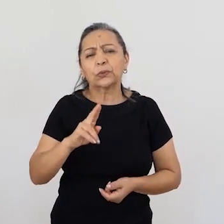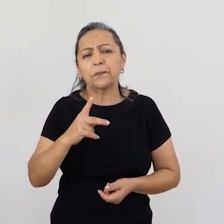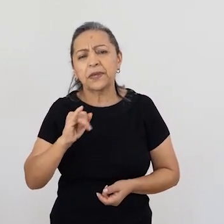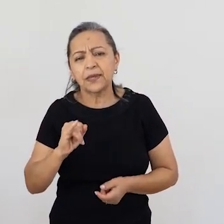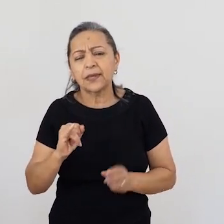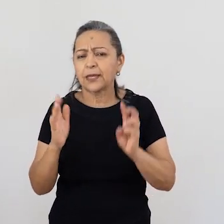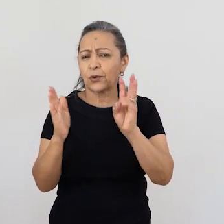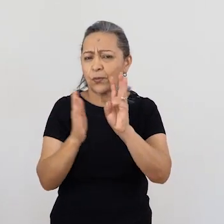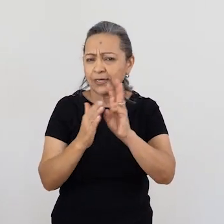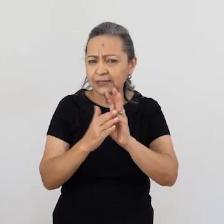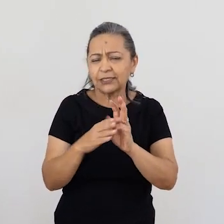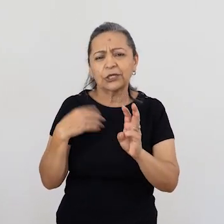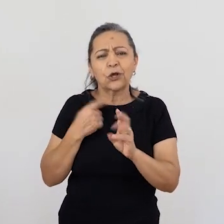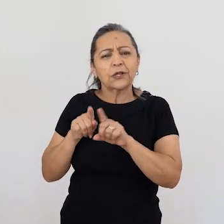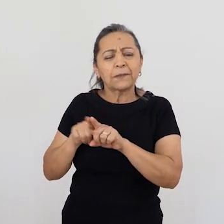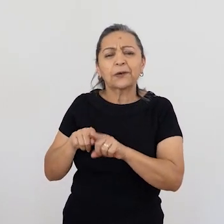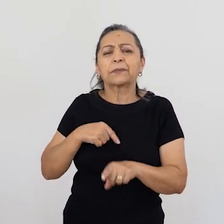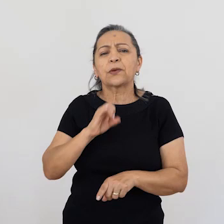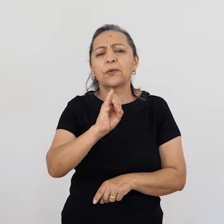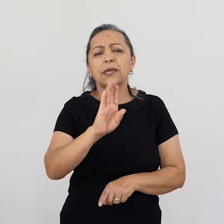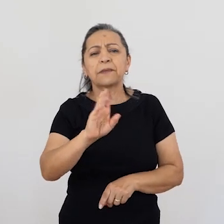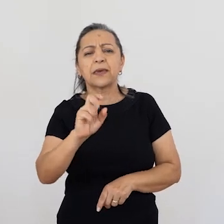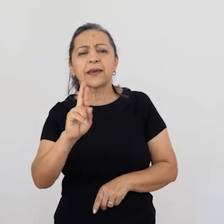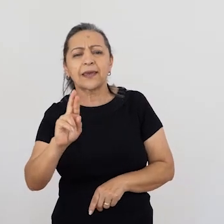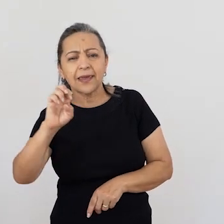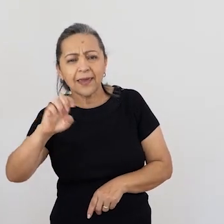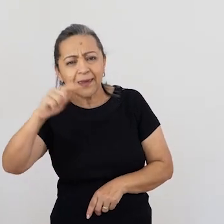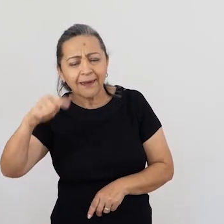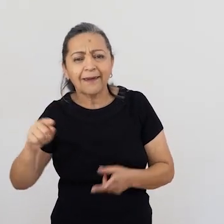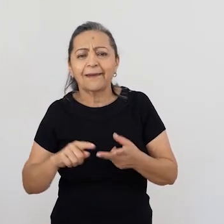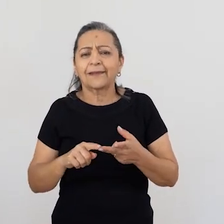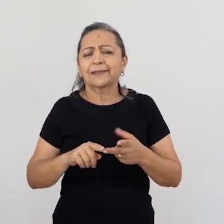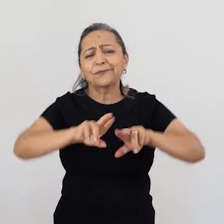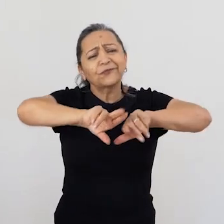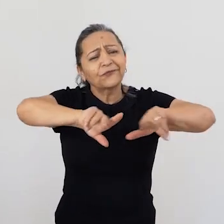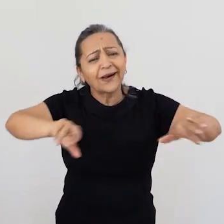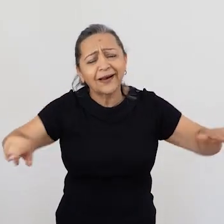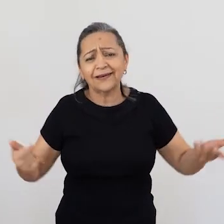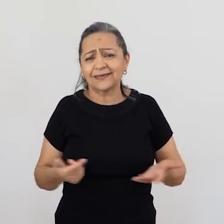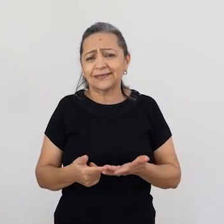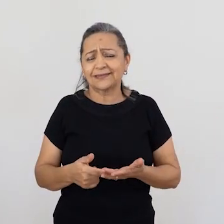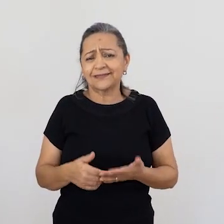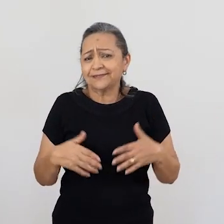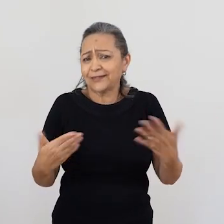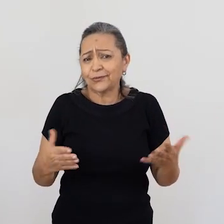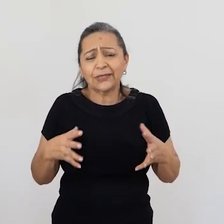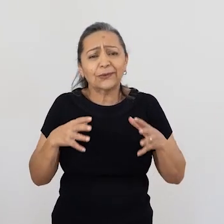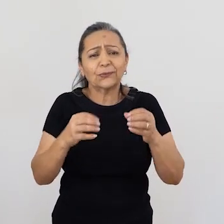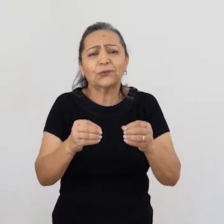Então, temos parceiros importantes, como o Cacaveirá, que é um tupi-guarani, irmão nosso. Também o